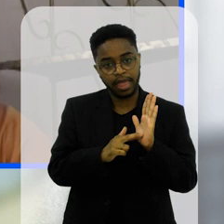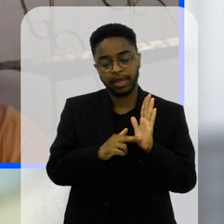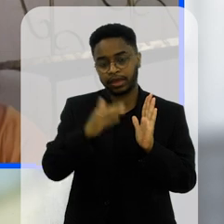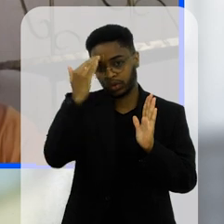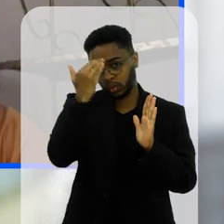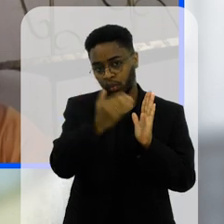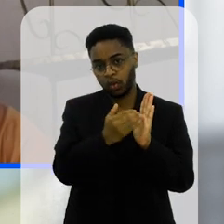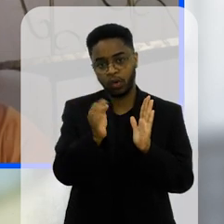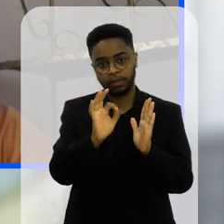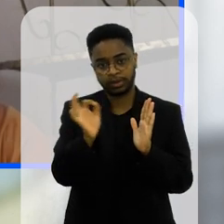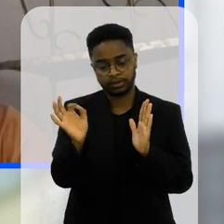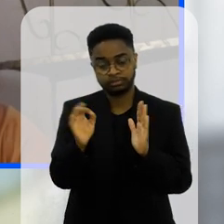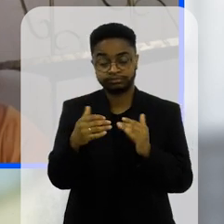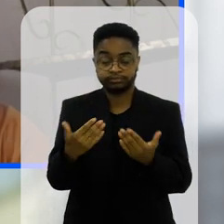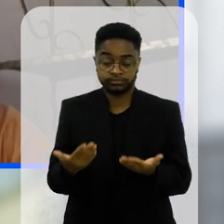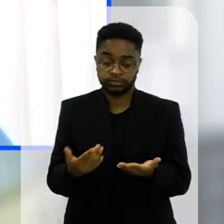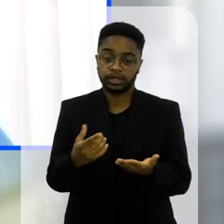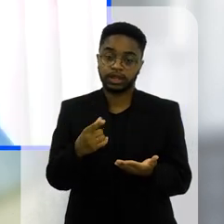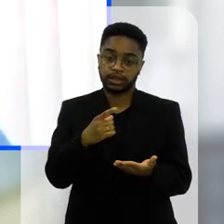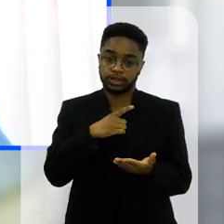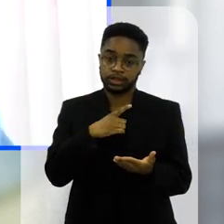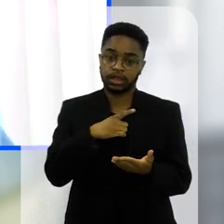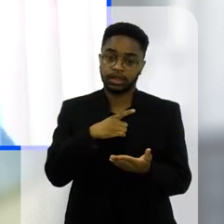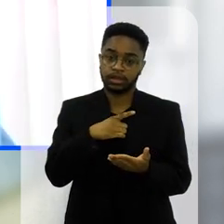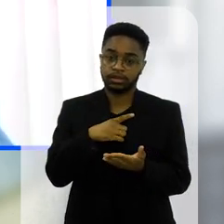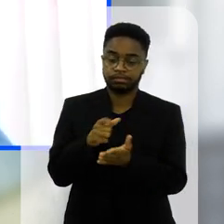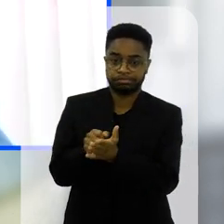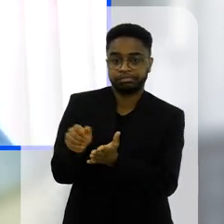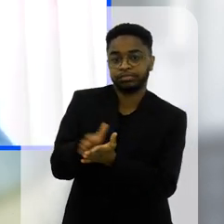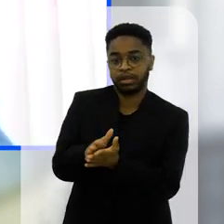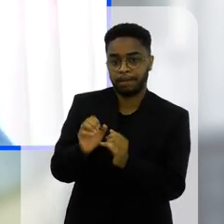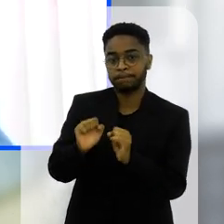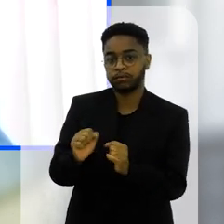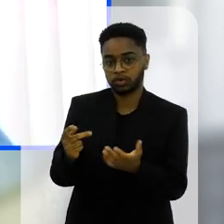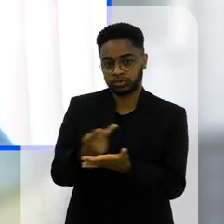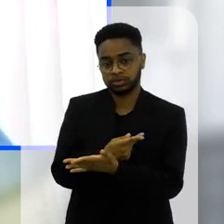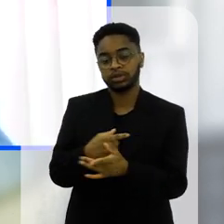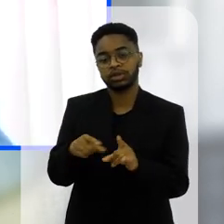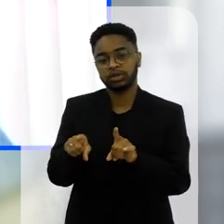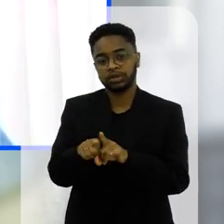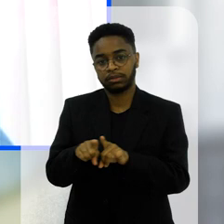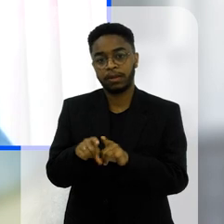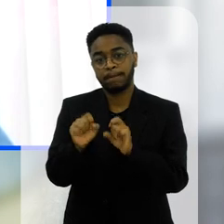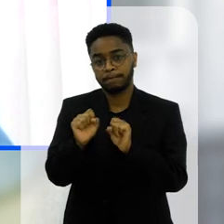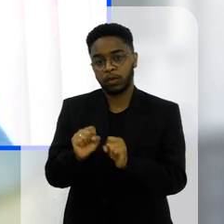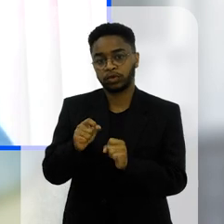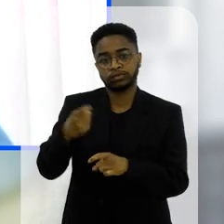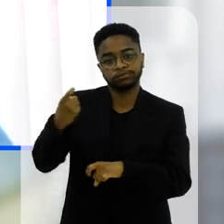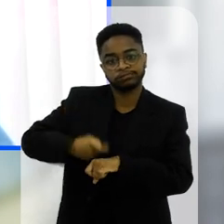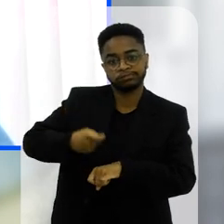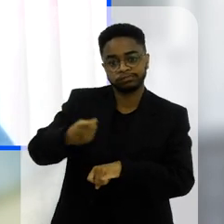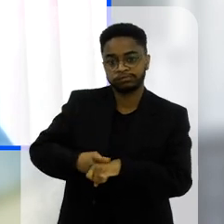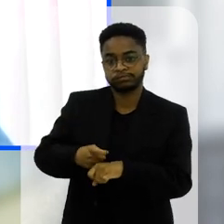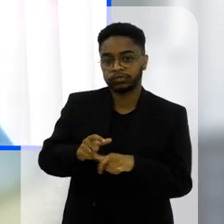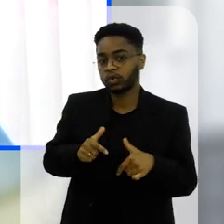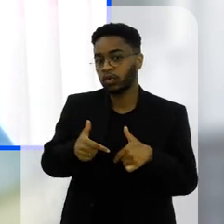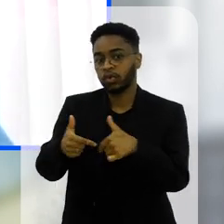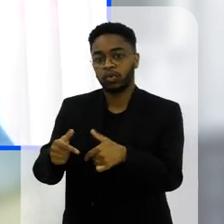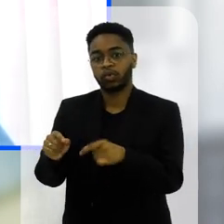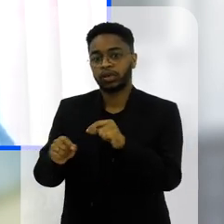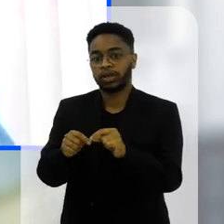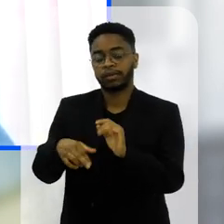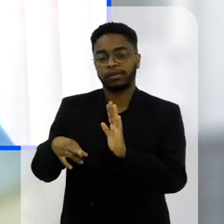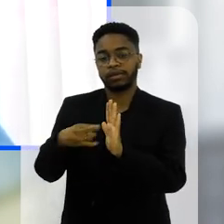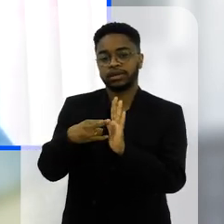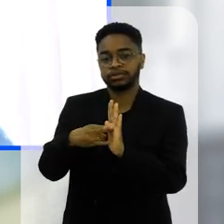descumprir essa medida a gente tem ali desde as advertências que podem ser aplicadas até uma aplicação mais rígida mais dura do